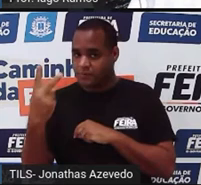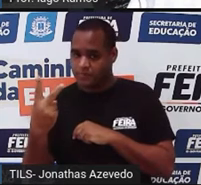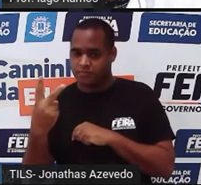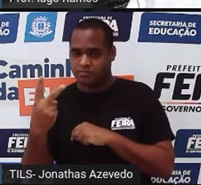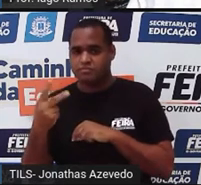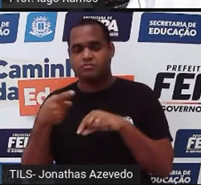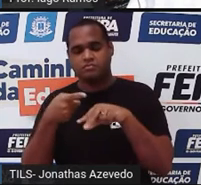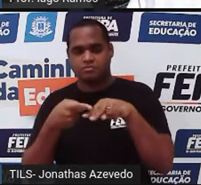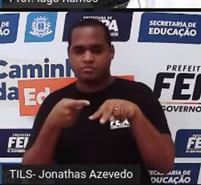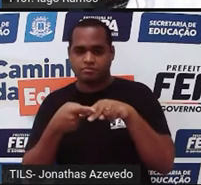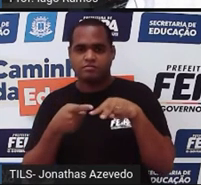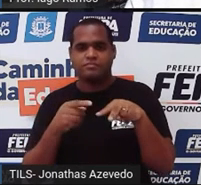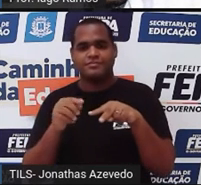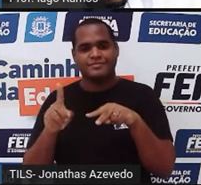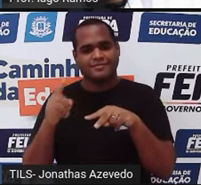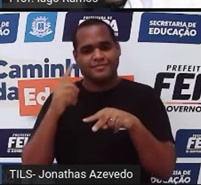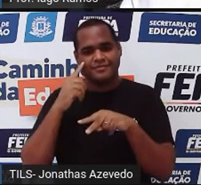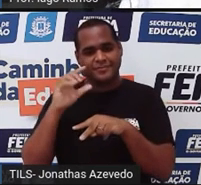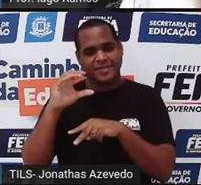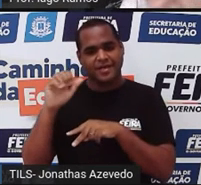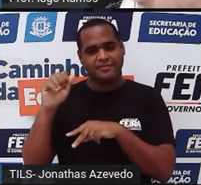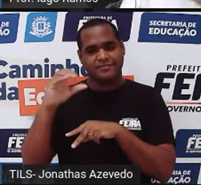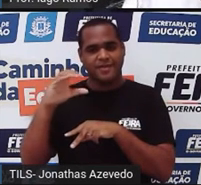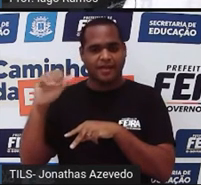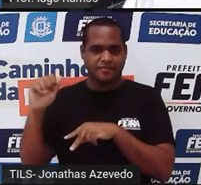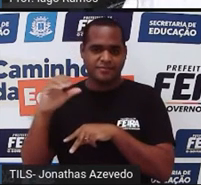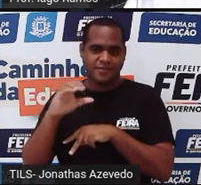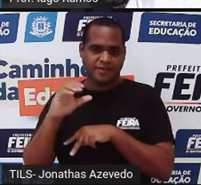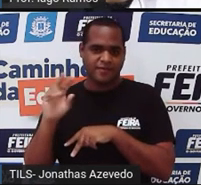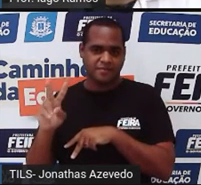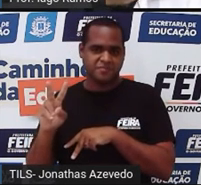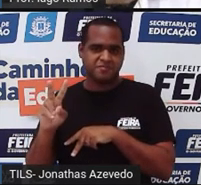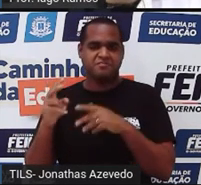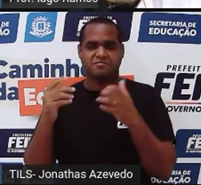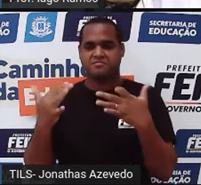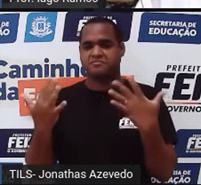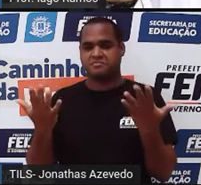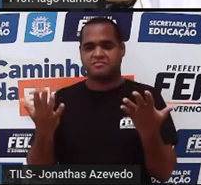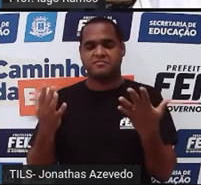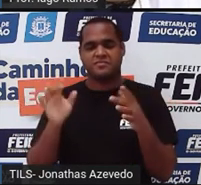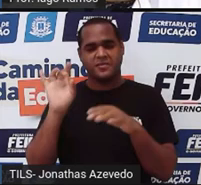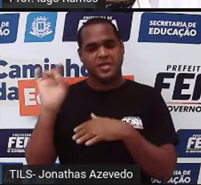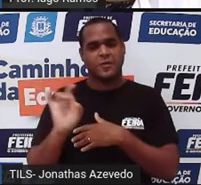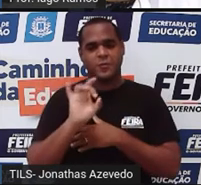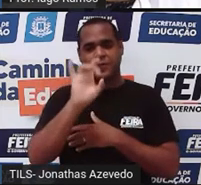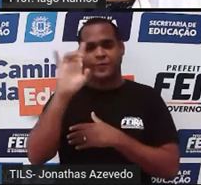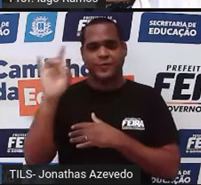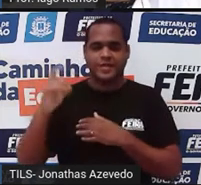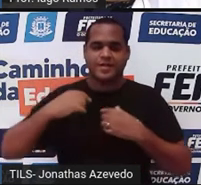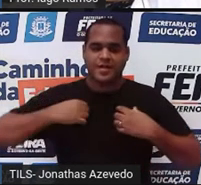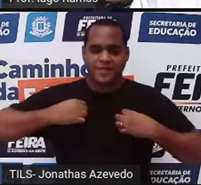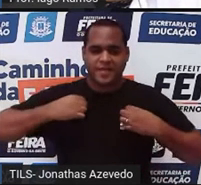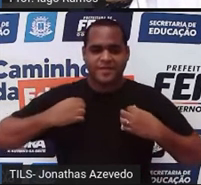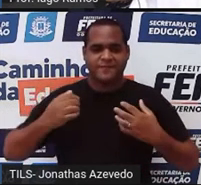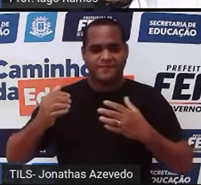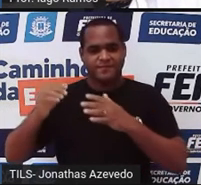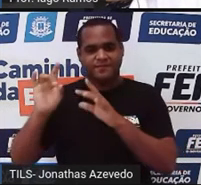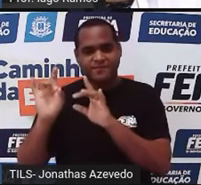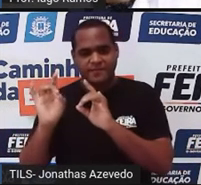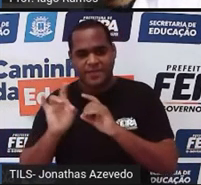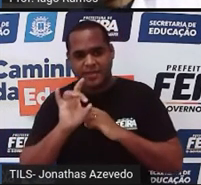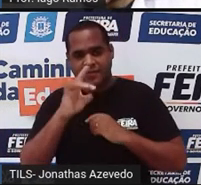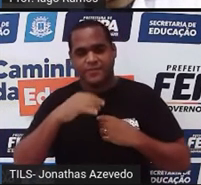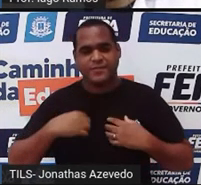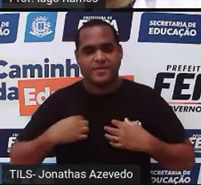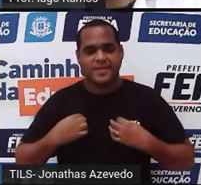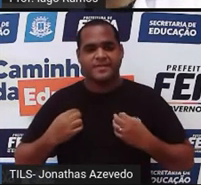amarela de CA também, só que esse CA escrito em amarelo, e a verde CV em verde. E ali eu fiz